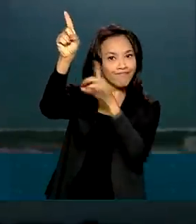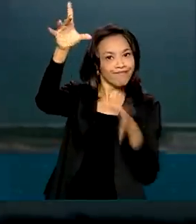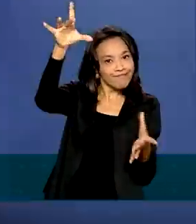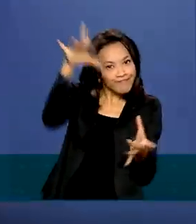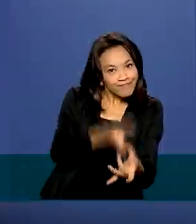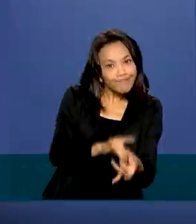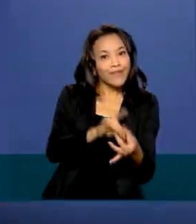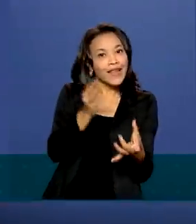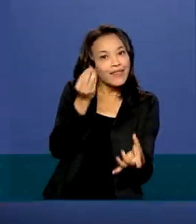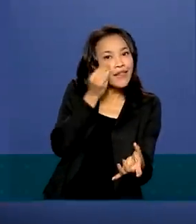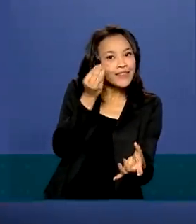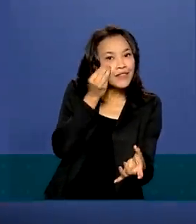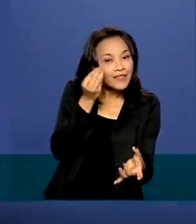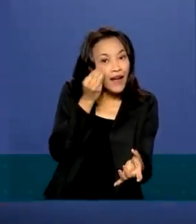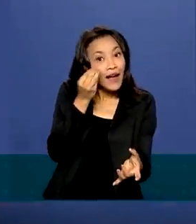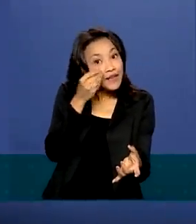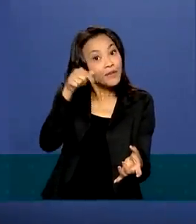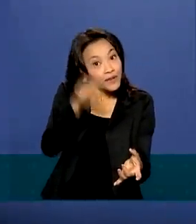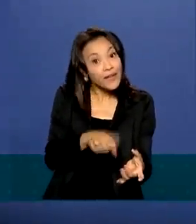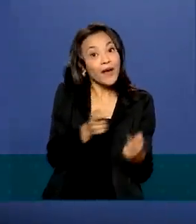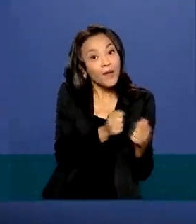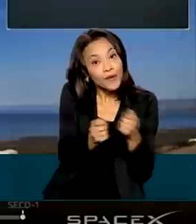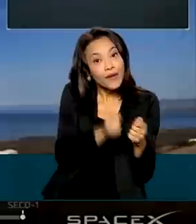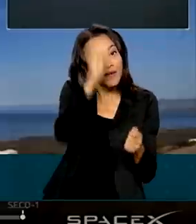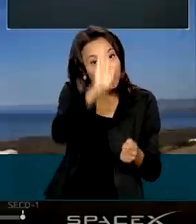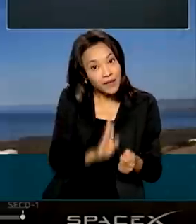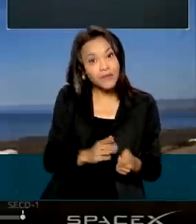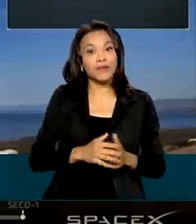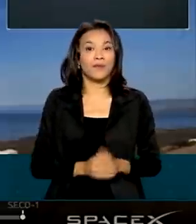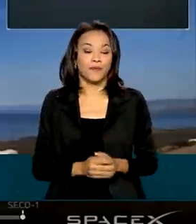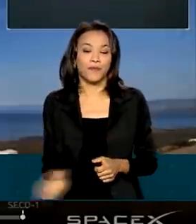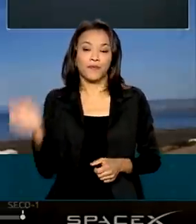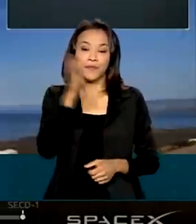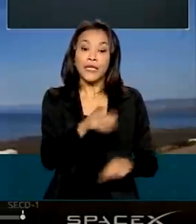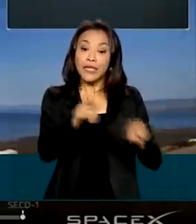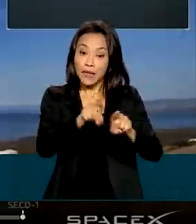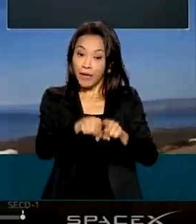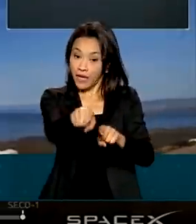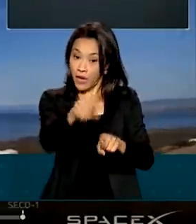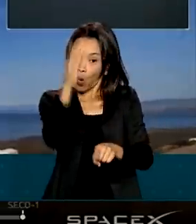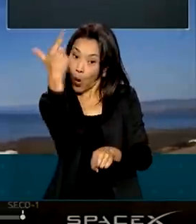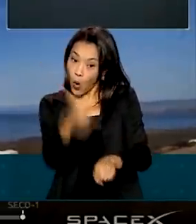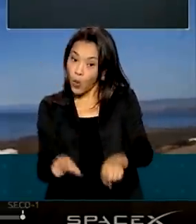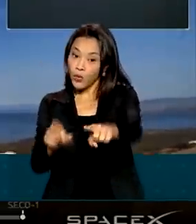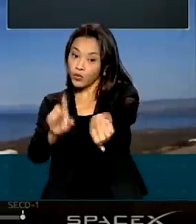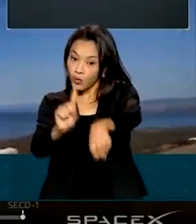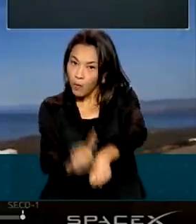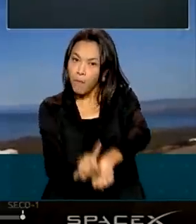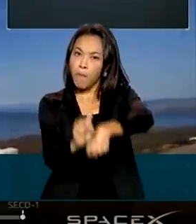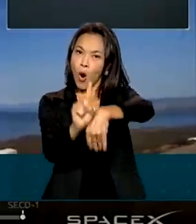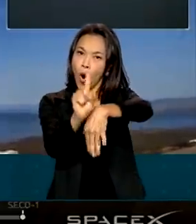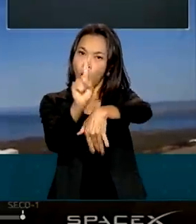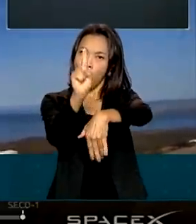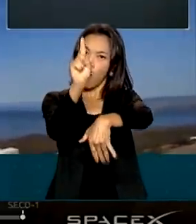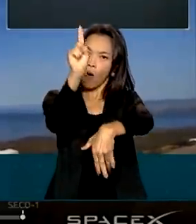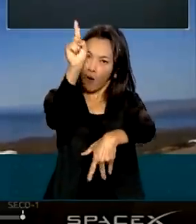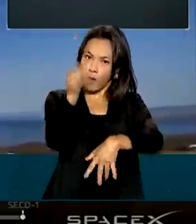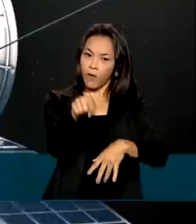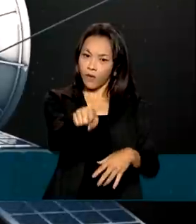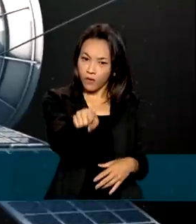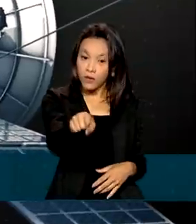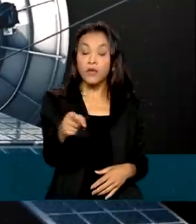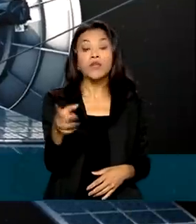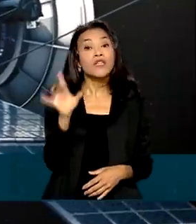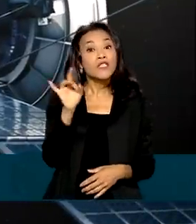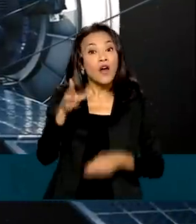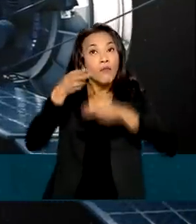testado e operado pelo Brasil. O país também lançou ao espaço outros satélites nos últimos anos. E